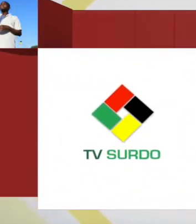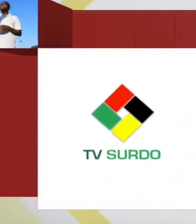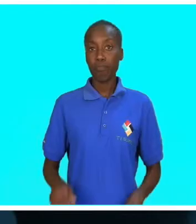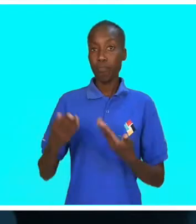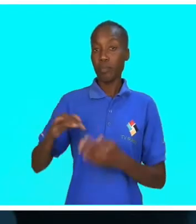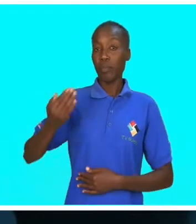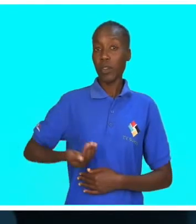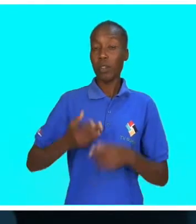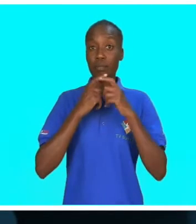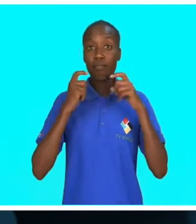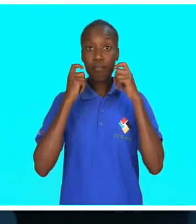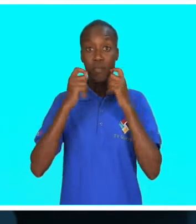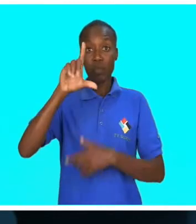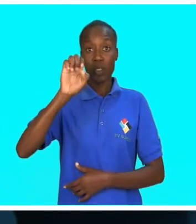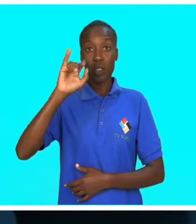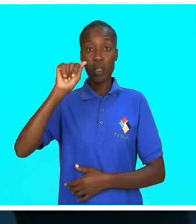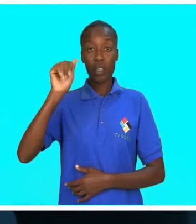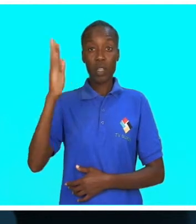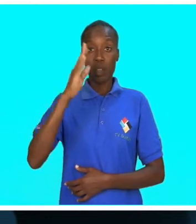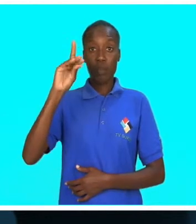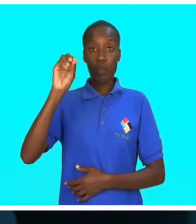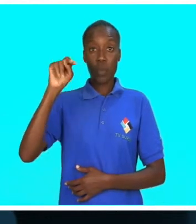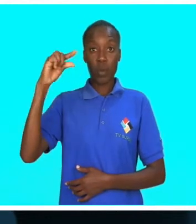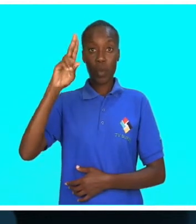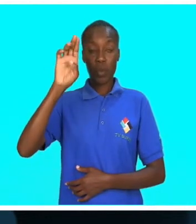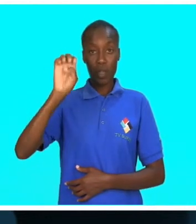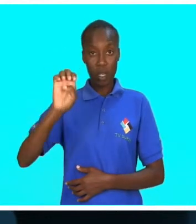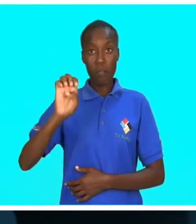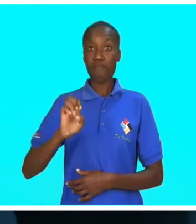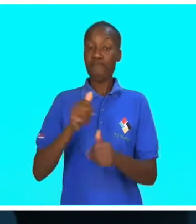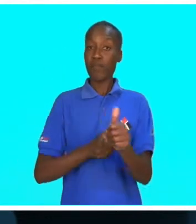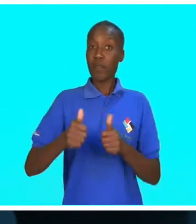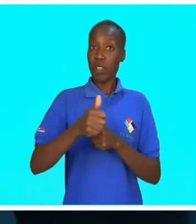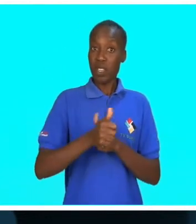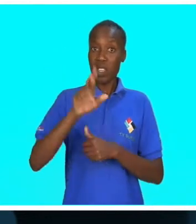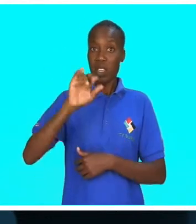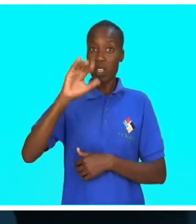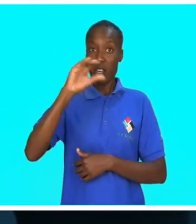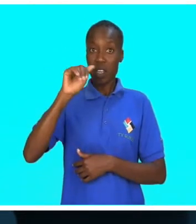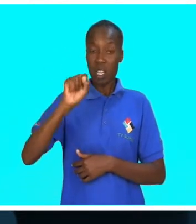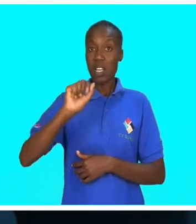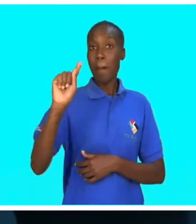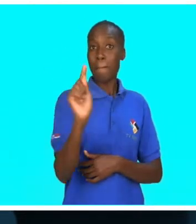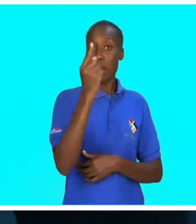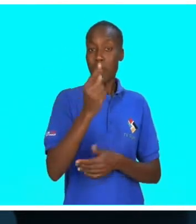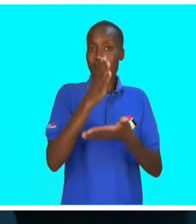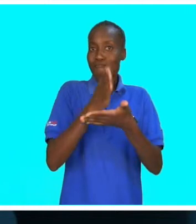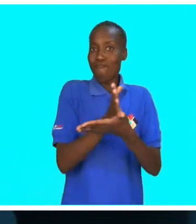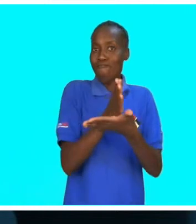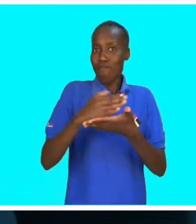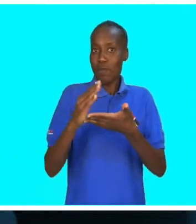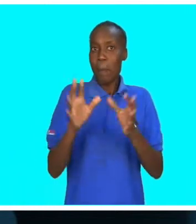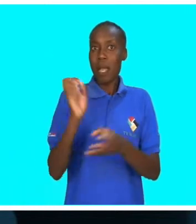A atleta moçambicana Lea Dong vai representar Jernica Biscay da primeira divisão de